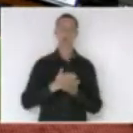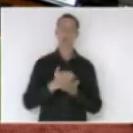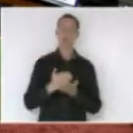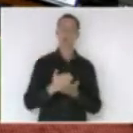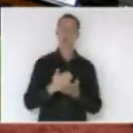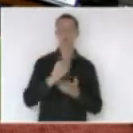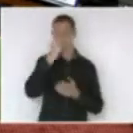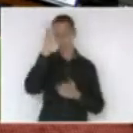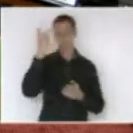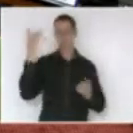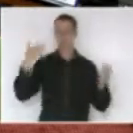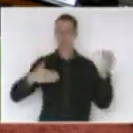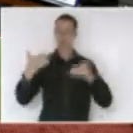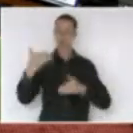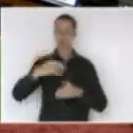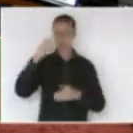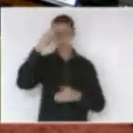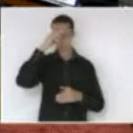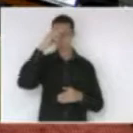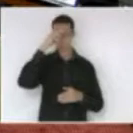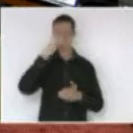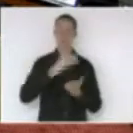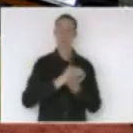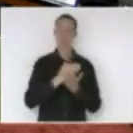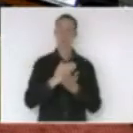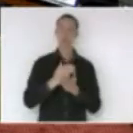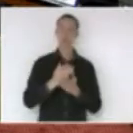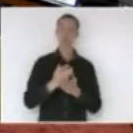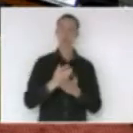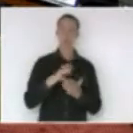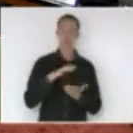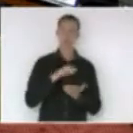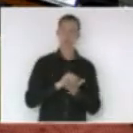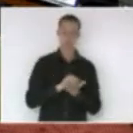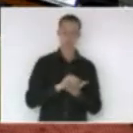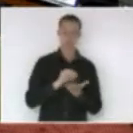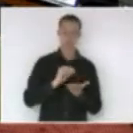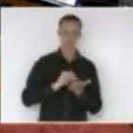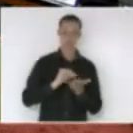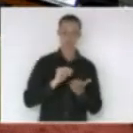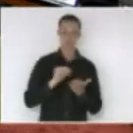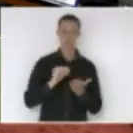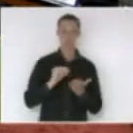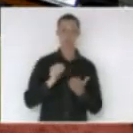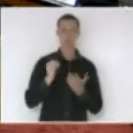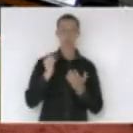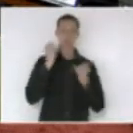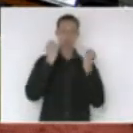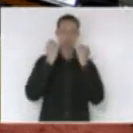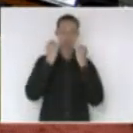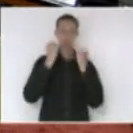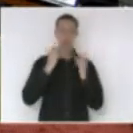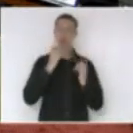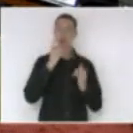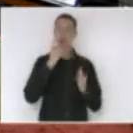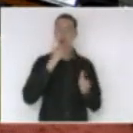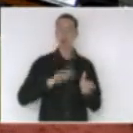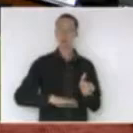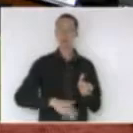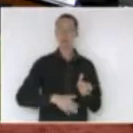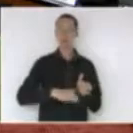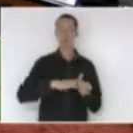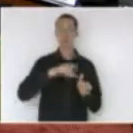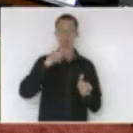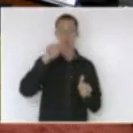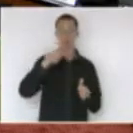de Taió do registro das enchentes lá e mostrando em gráficos e cálculos matemáticos a evolução